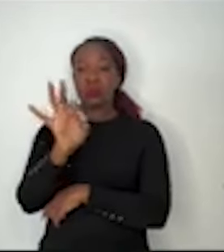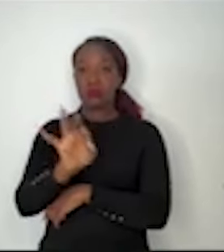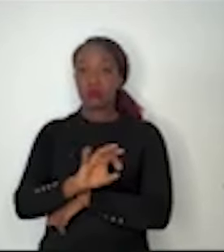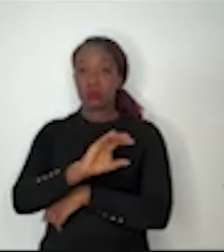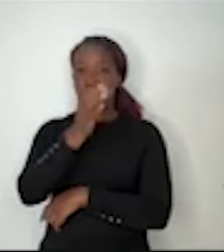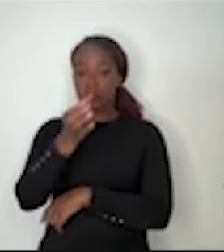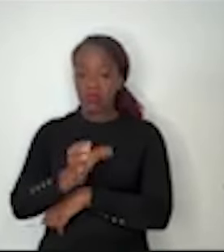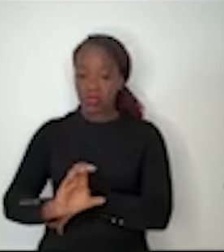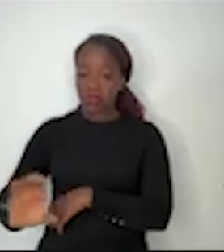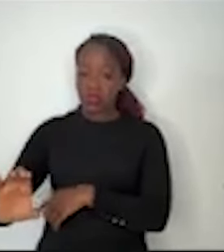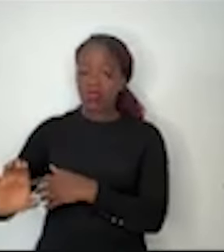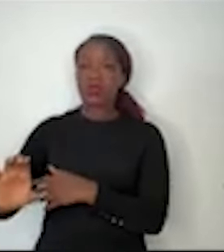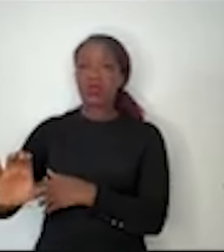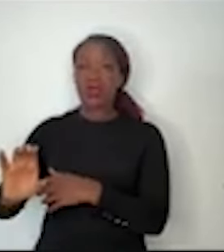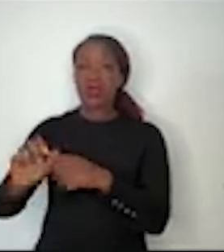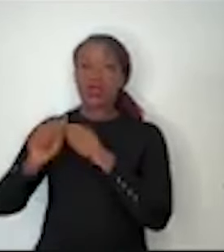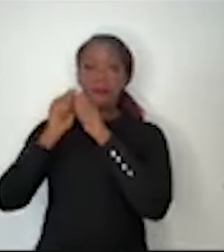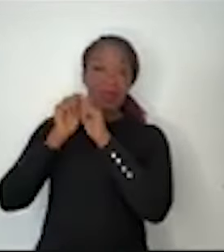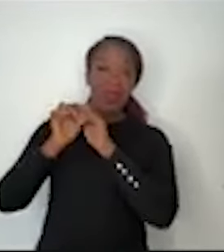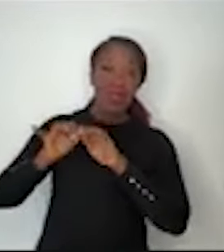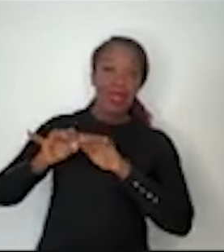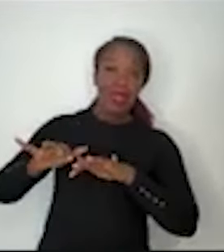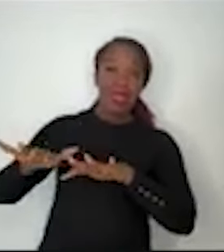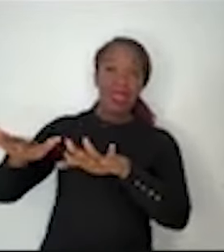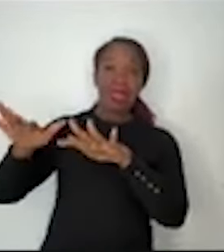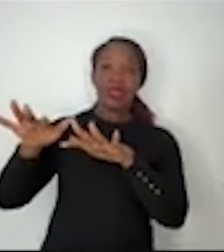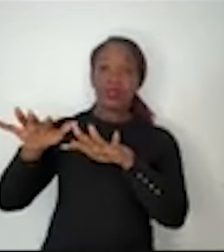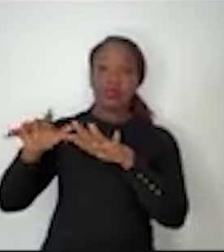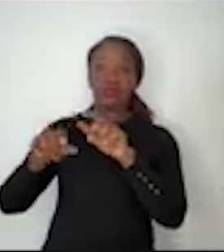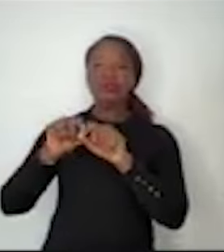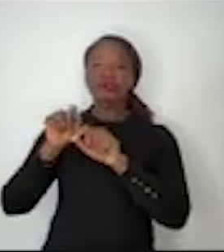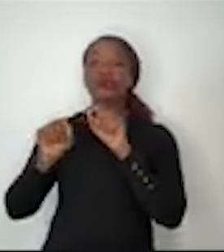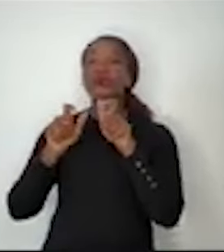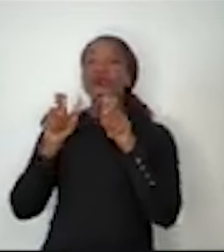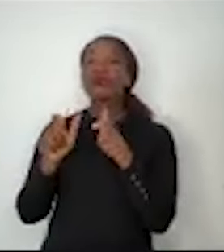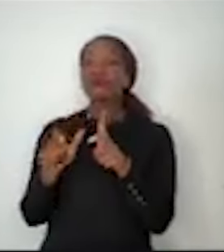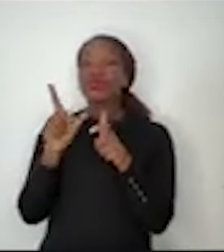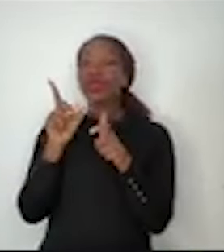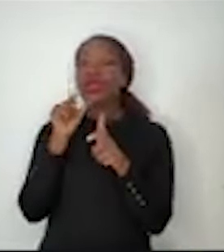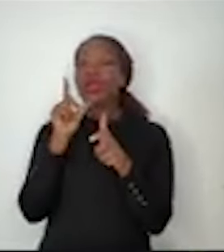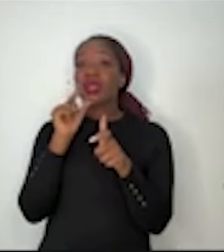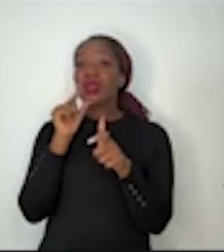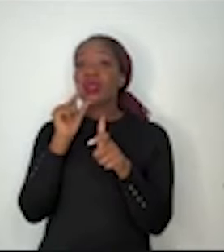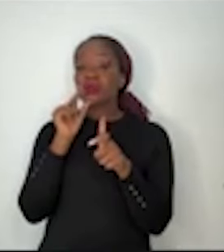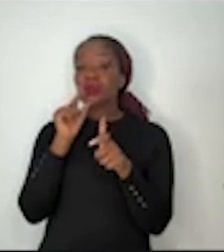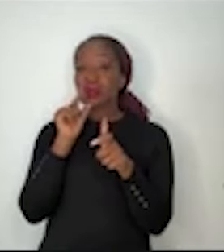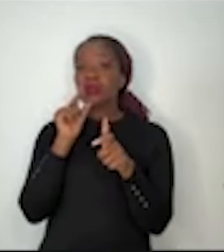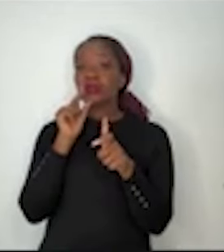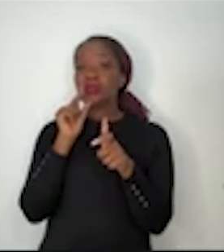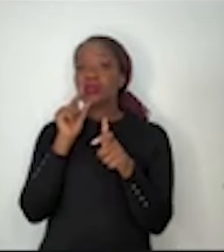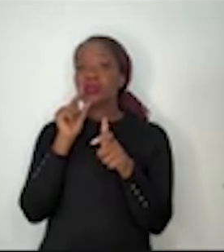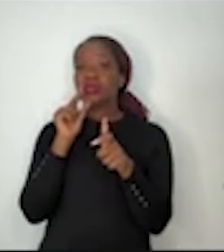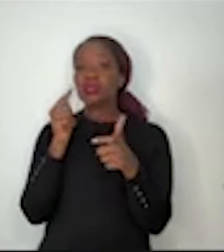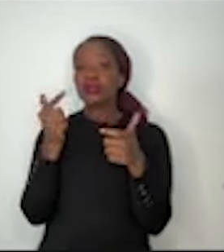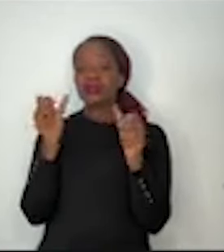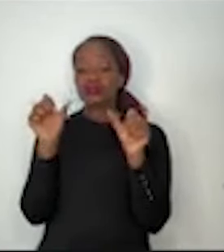atirado em natura nas correntes de água, o que evidentemente compromete saúde e compromete o